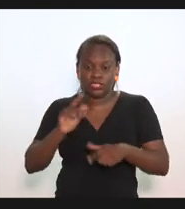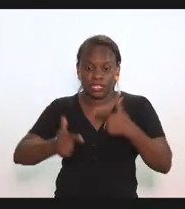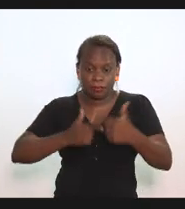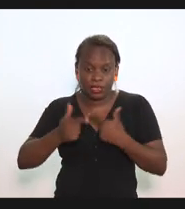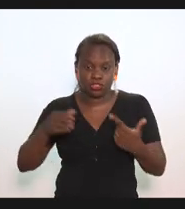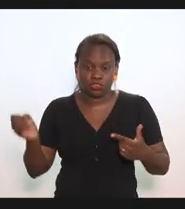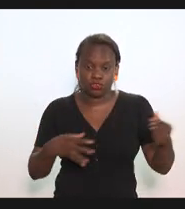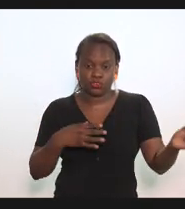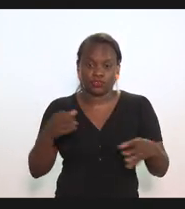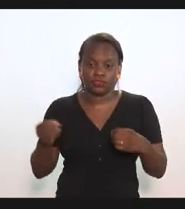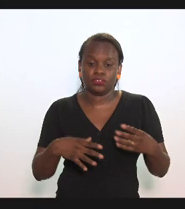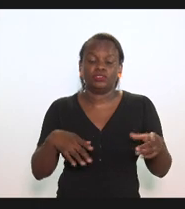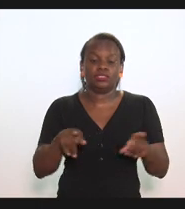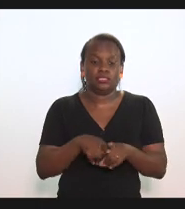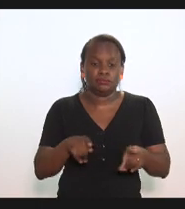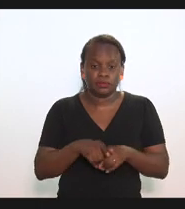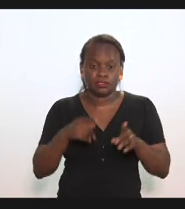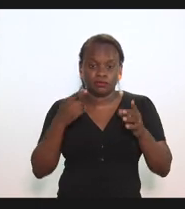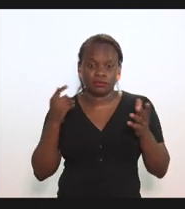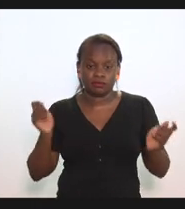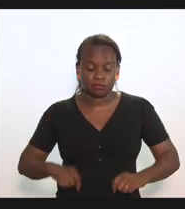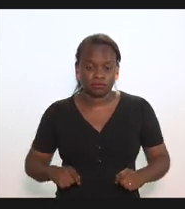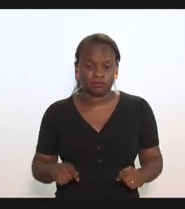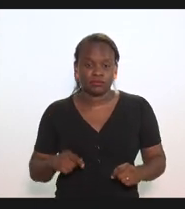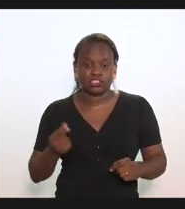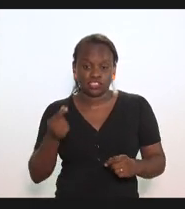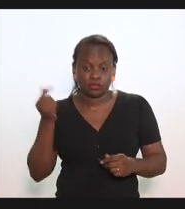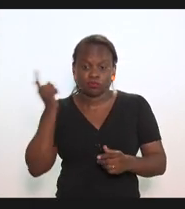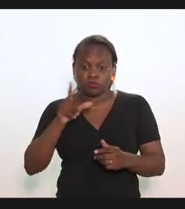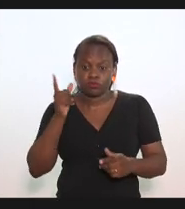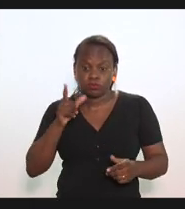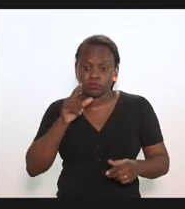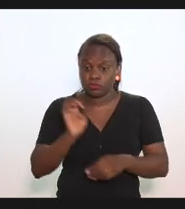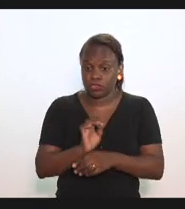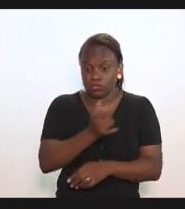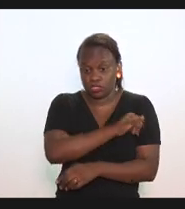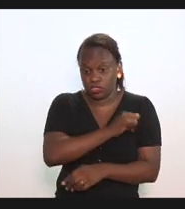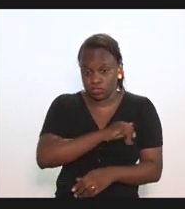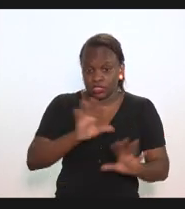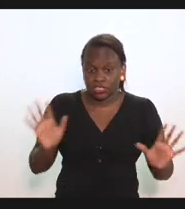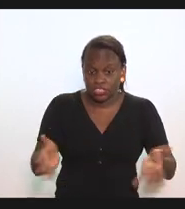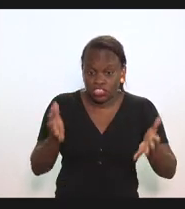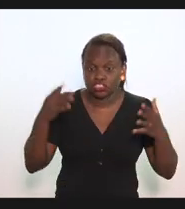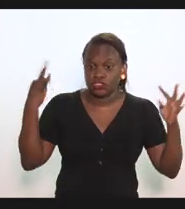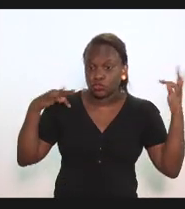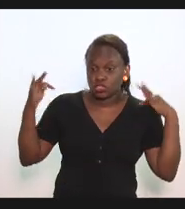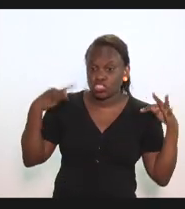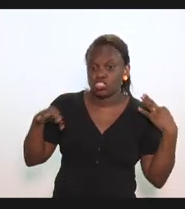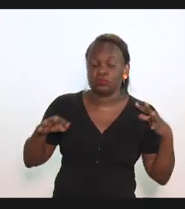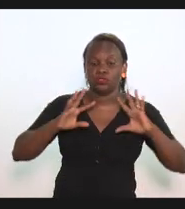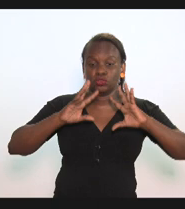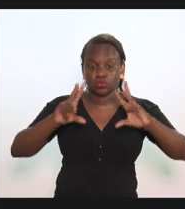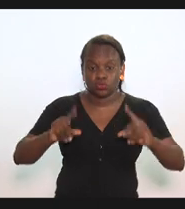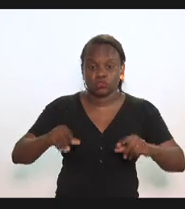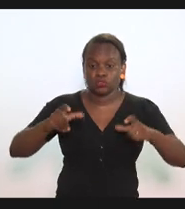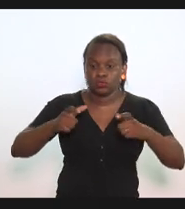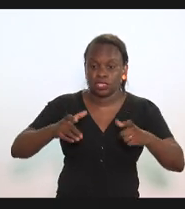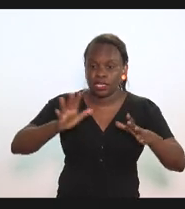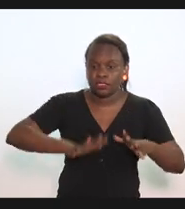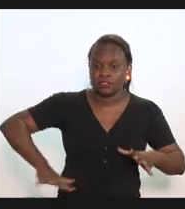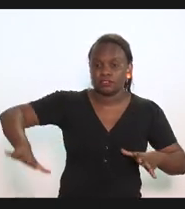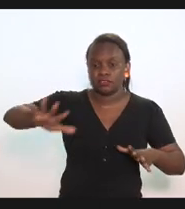e também de auferir recursos para o Rio de Janeiro incentiva o turismo a toda a cadeia da região